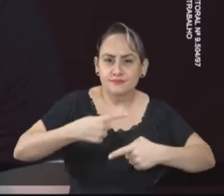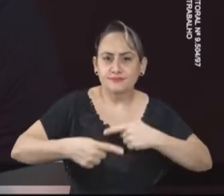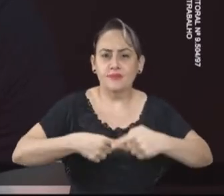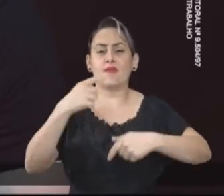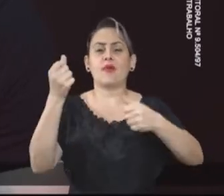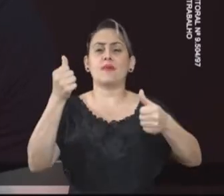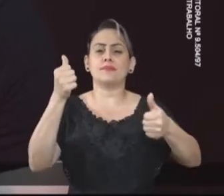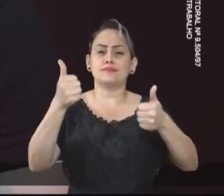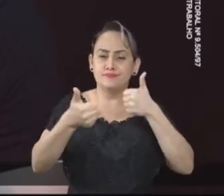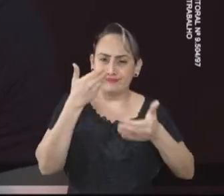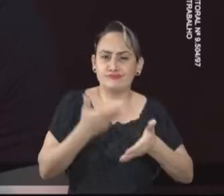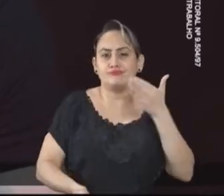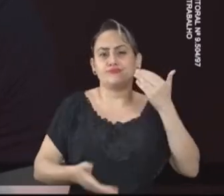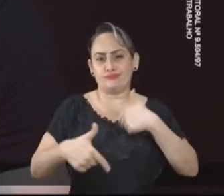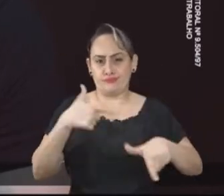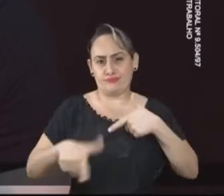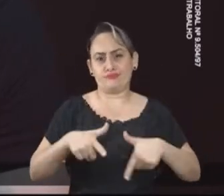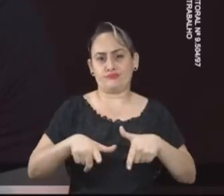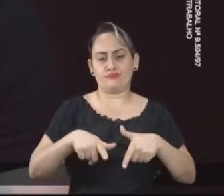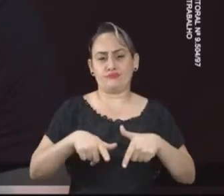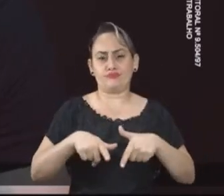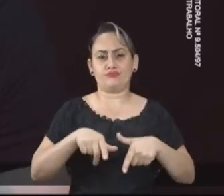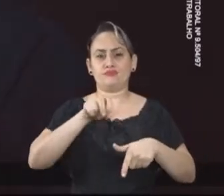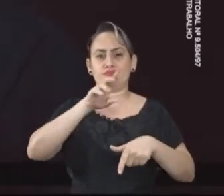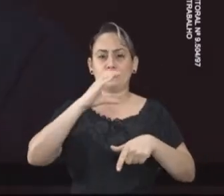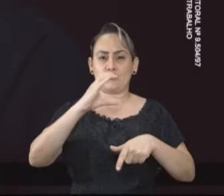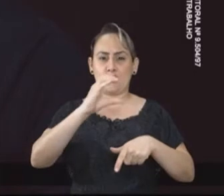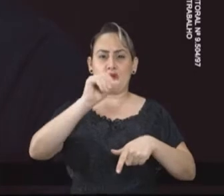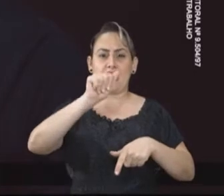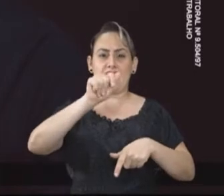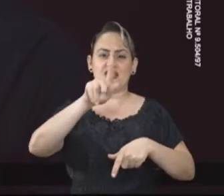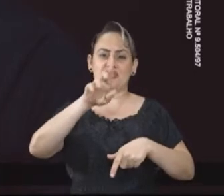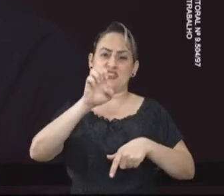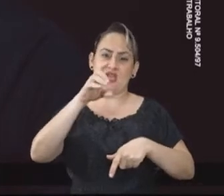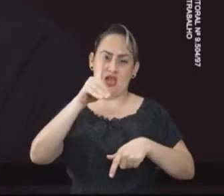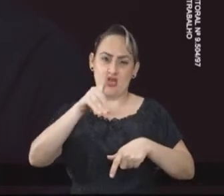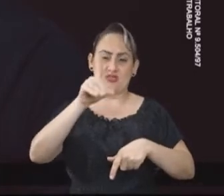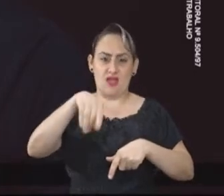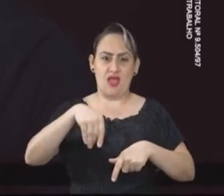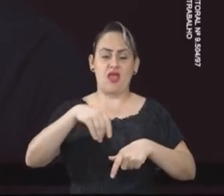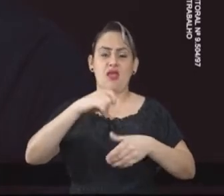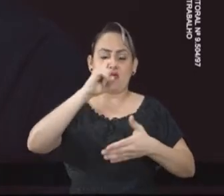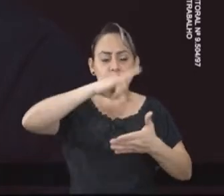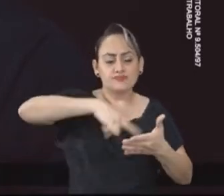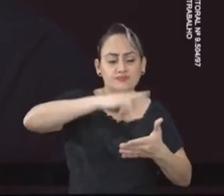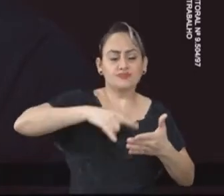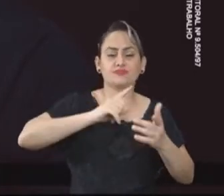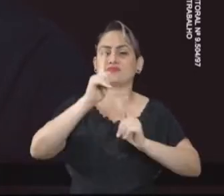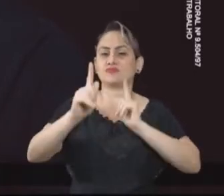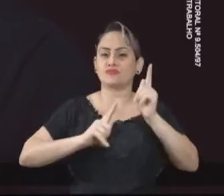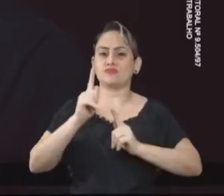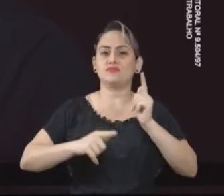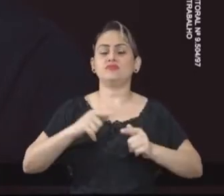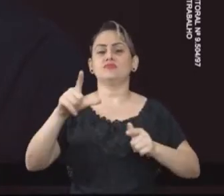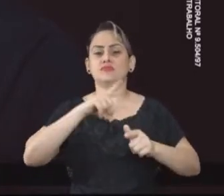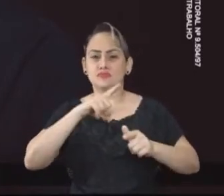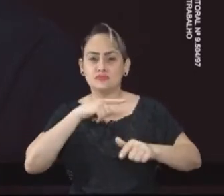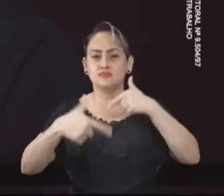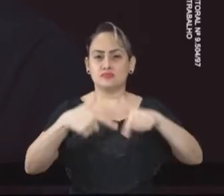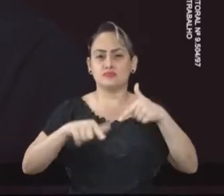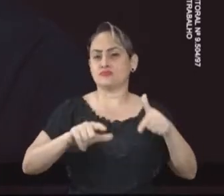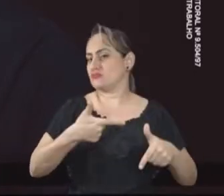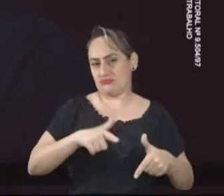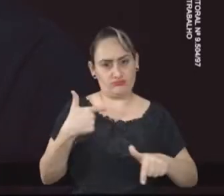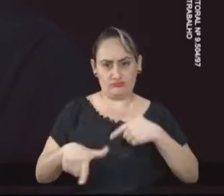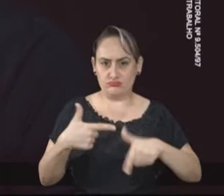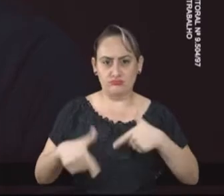fracassos na geração de empregos, segundo o Caged. O Cadastro Geral de Empregados e Desempregados é o índice